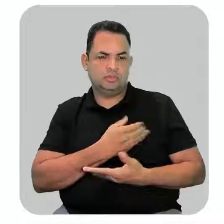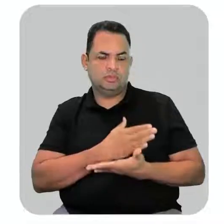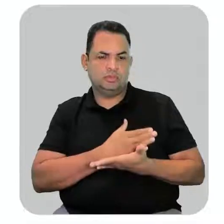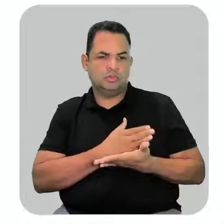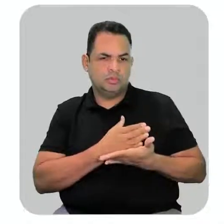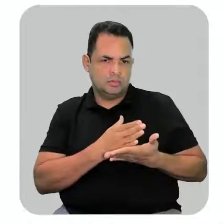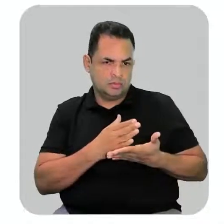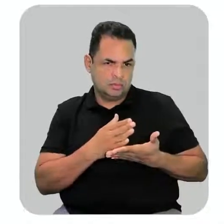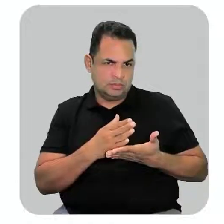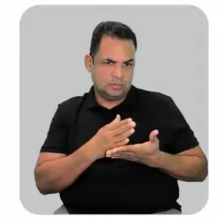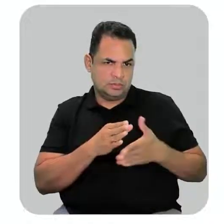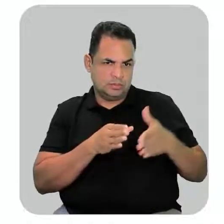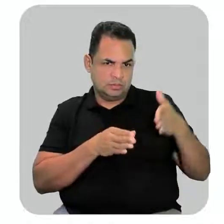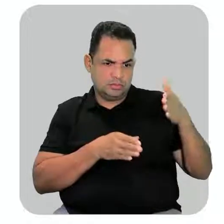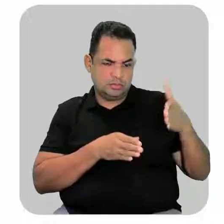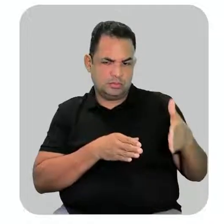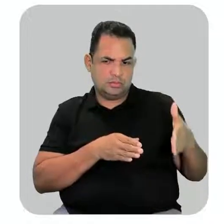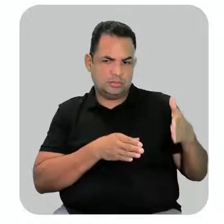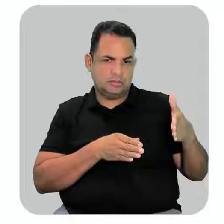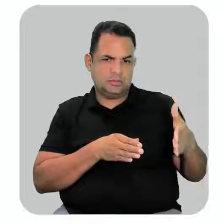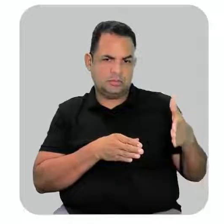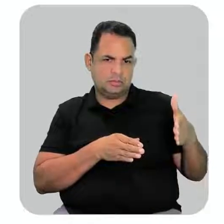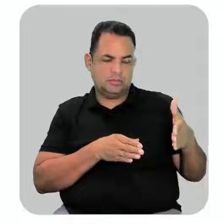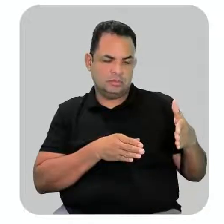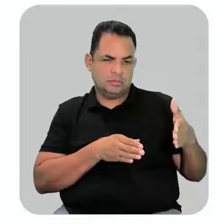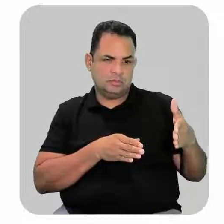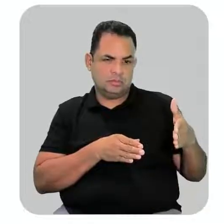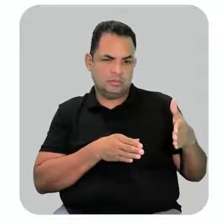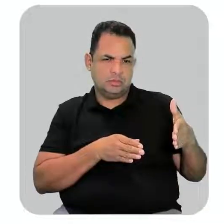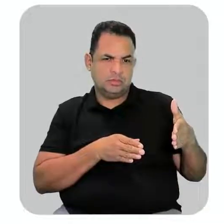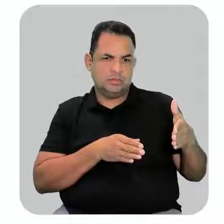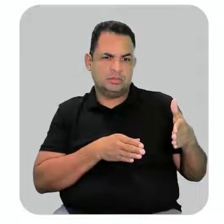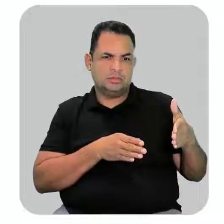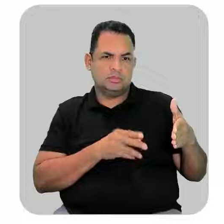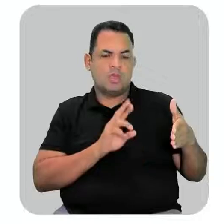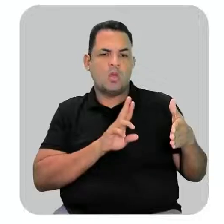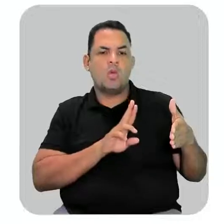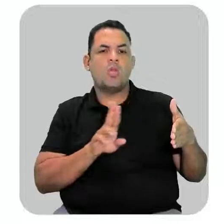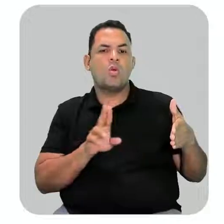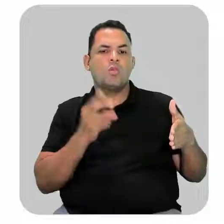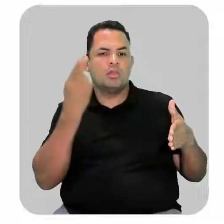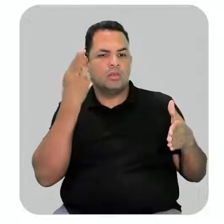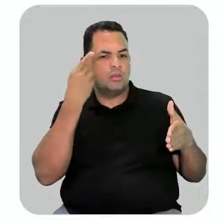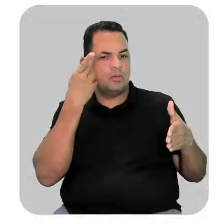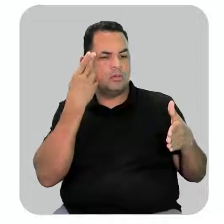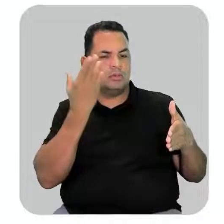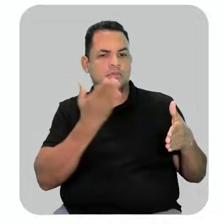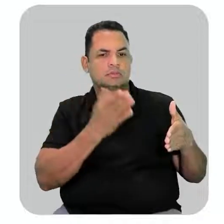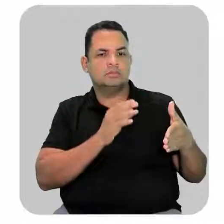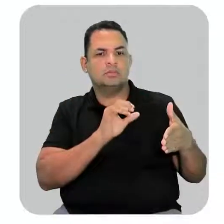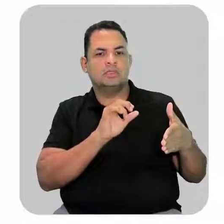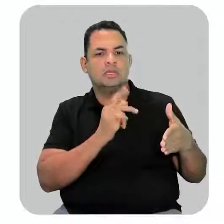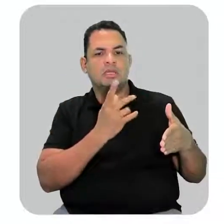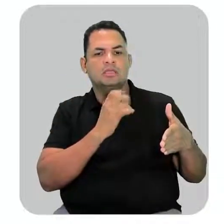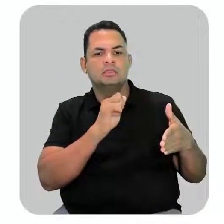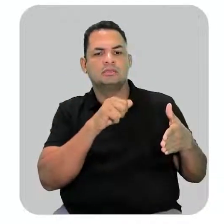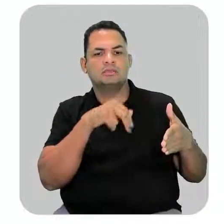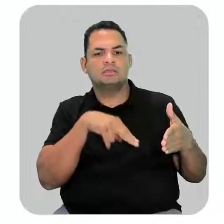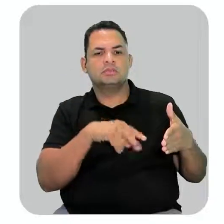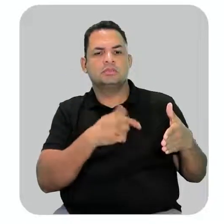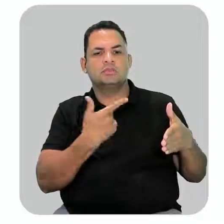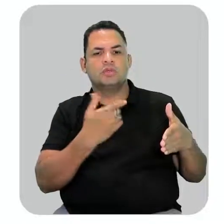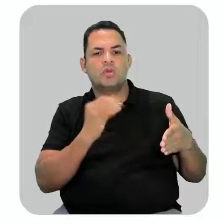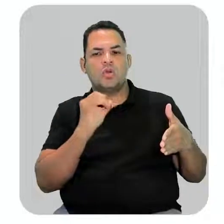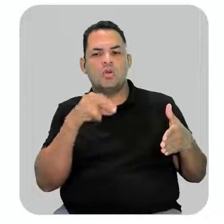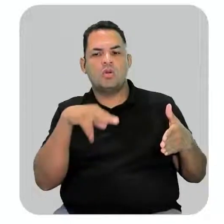começando pela extremidade mais próxima do grupo funcional e dá o nome normalmente. Exan 2